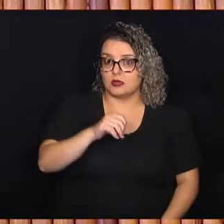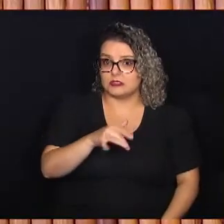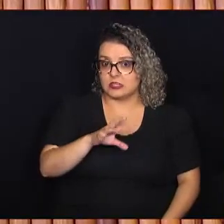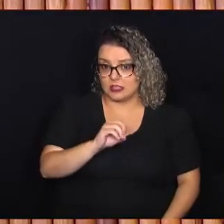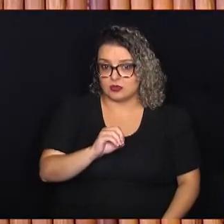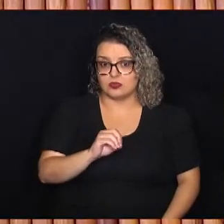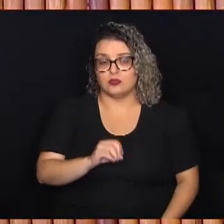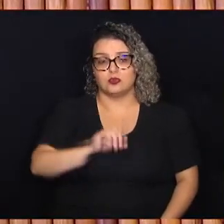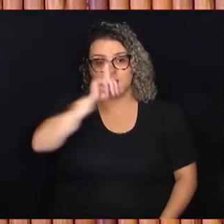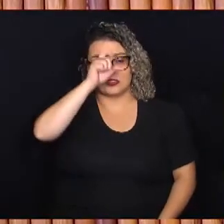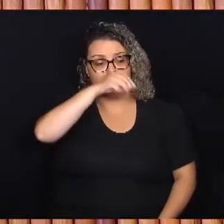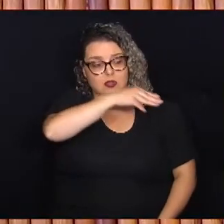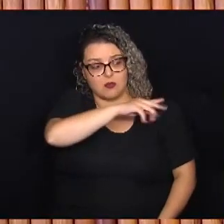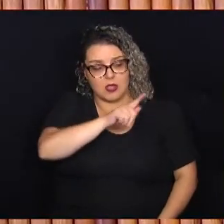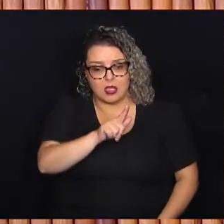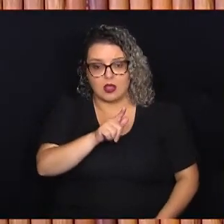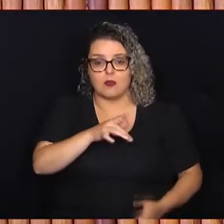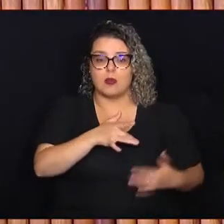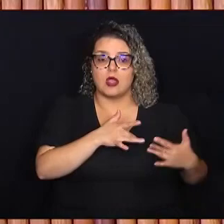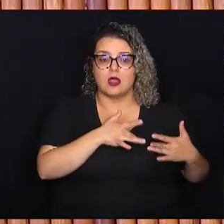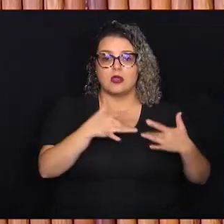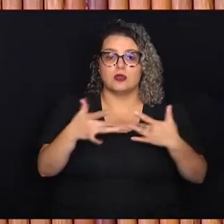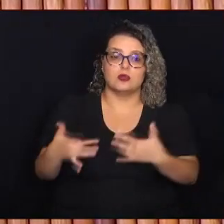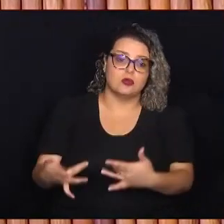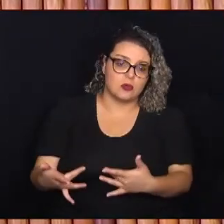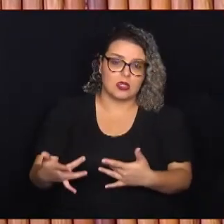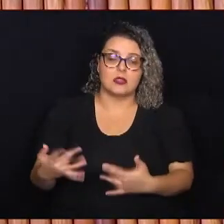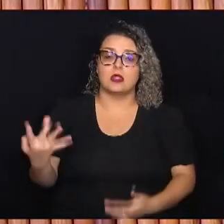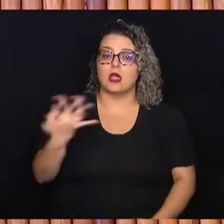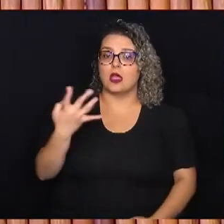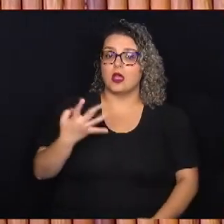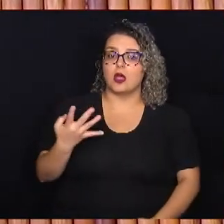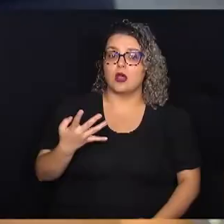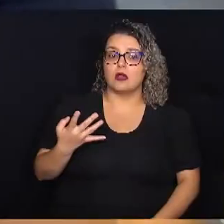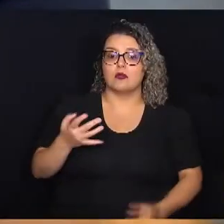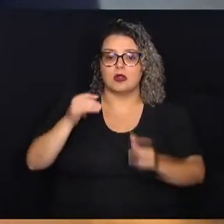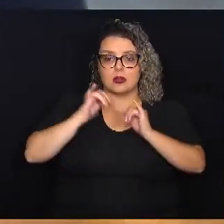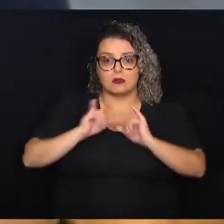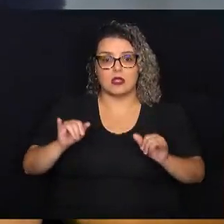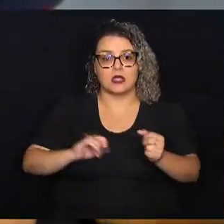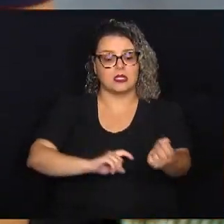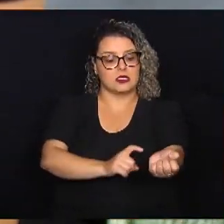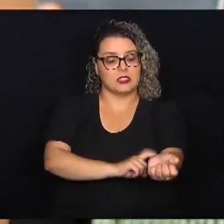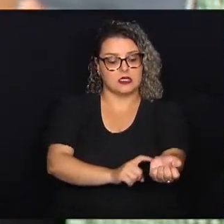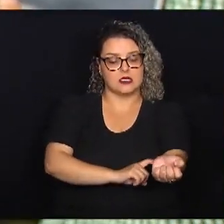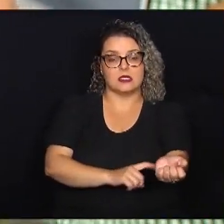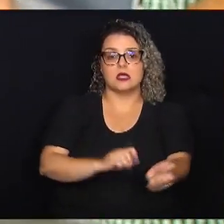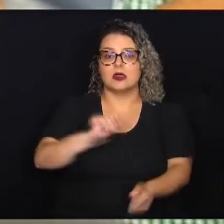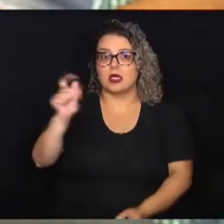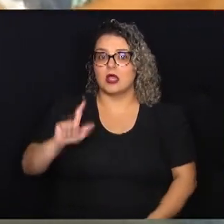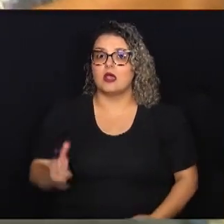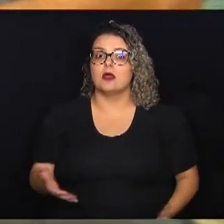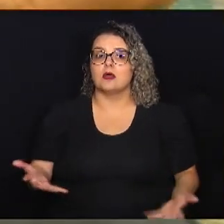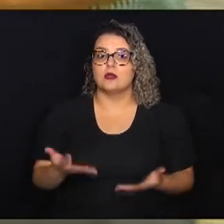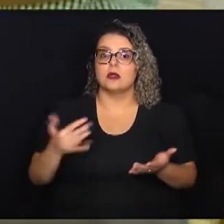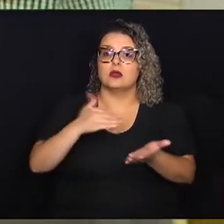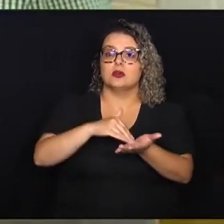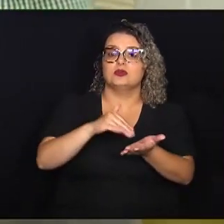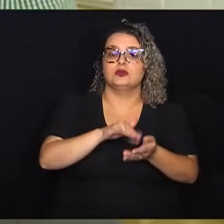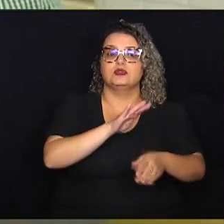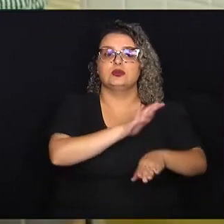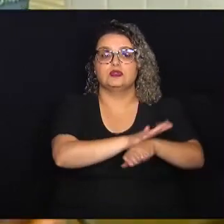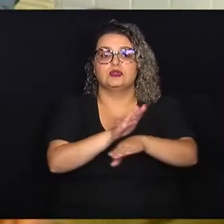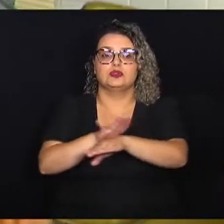Hospital Mário Gatti, para doar sangue na quarta campanha Sangue Azul, realizada pela Secretaria Municipal de Cooperação